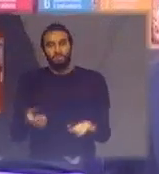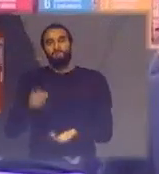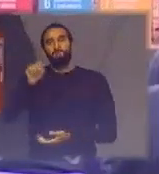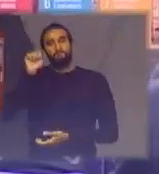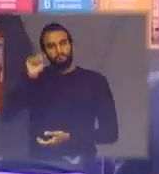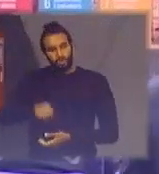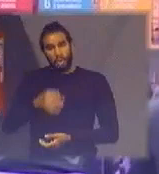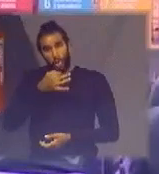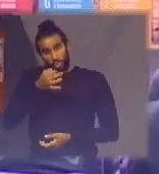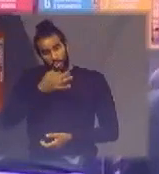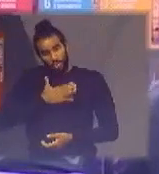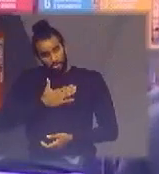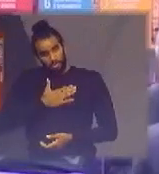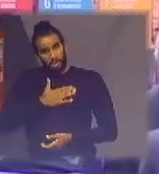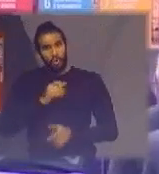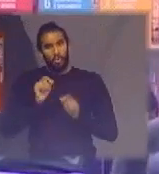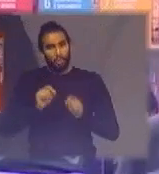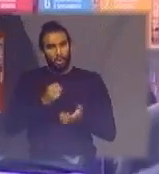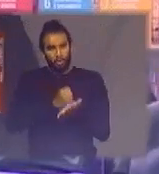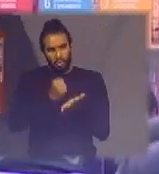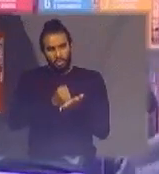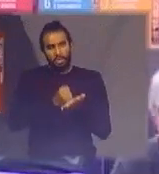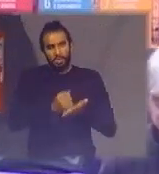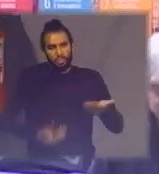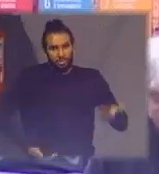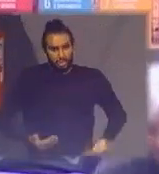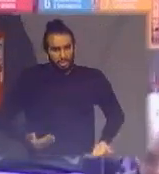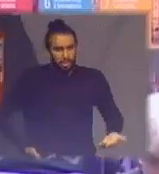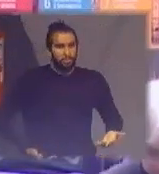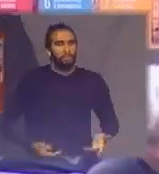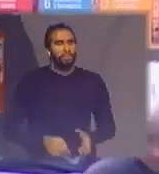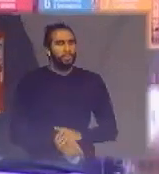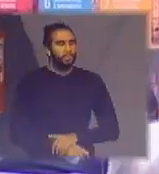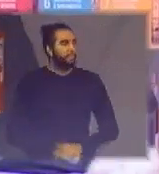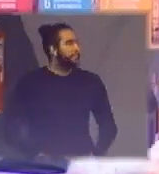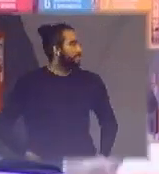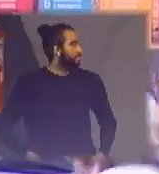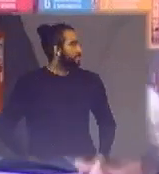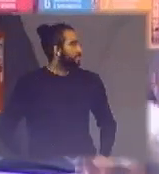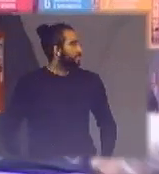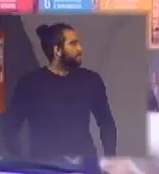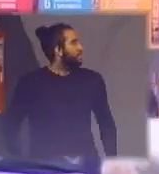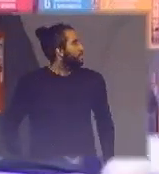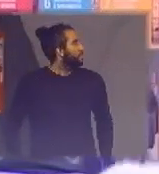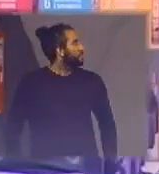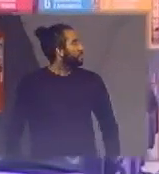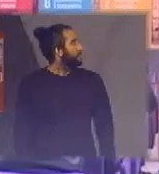sugestão que eu coloco aqui é a questão de contratação de serviço próximo ademir